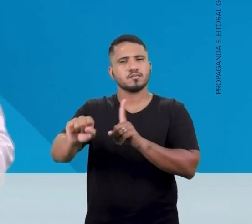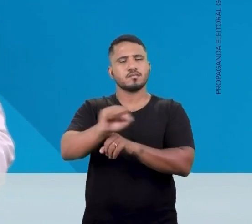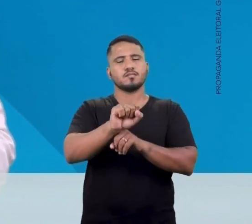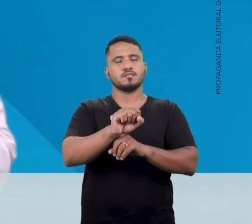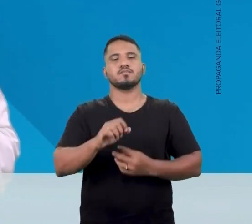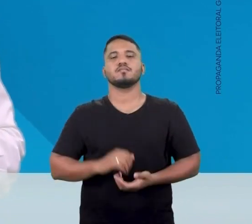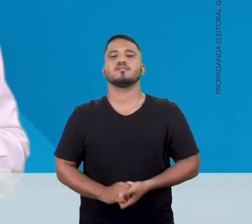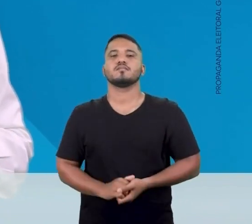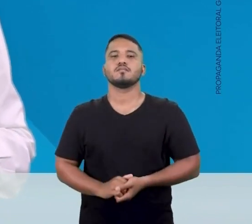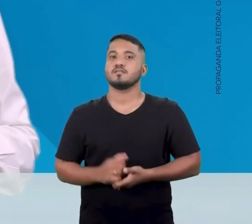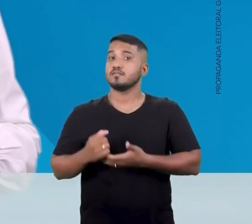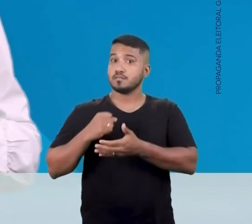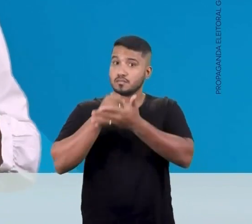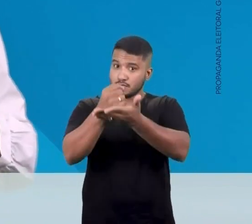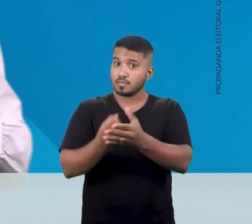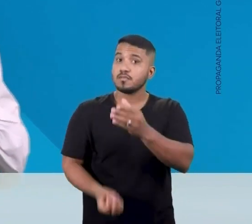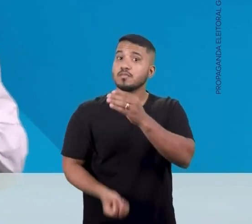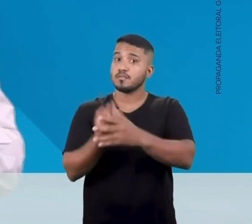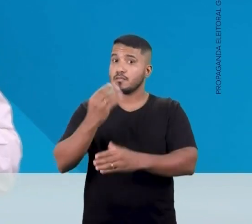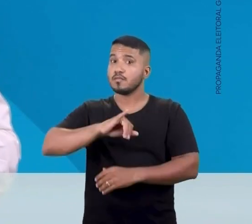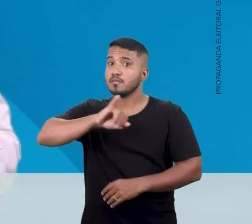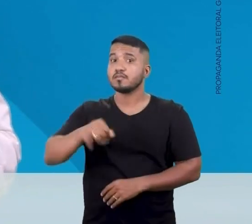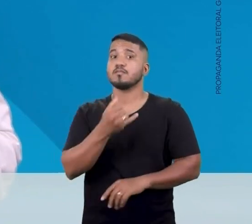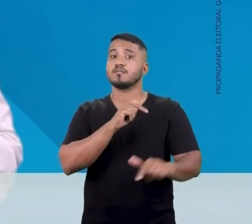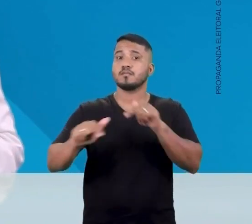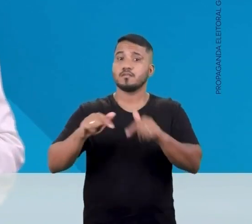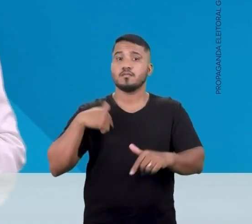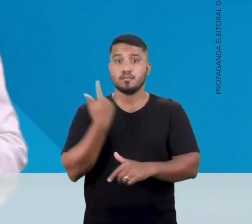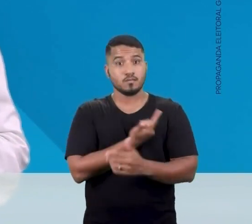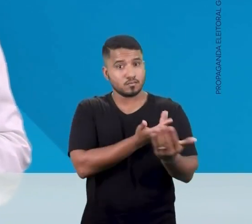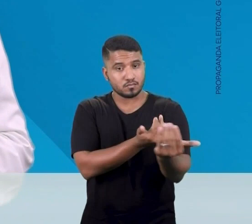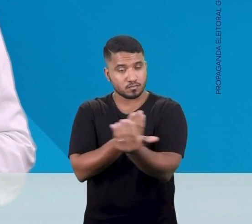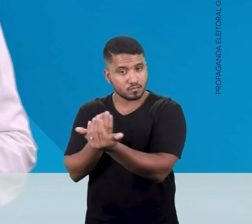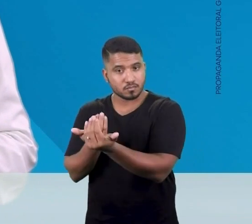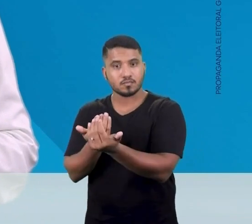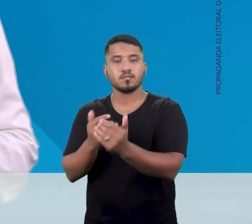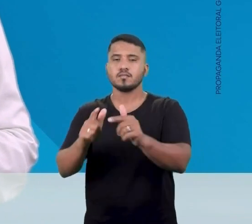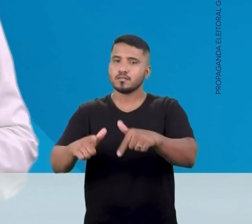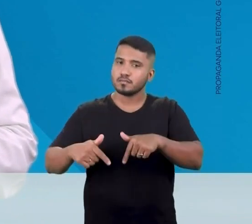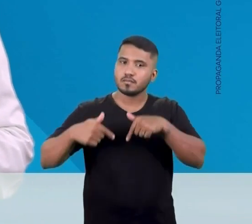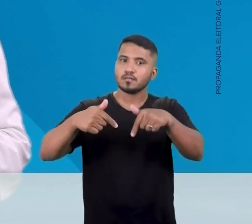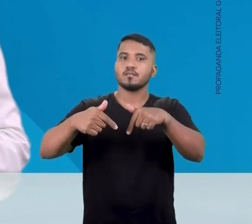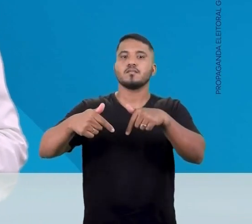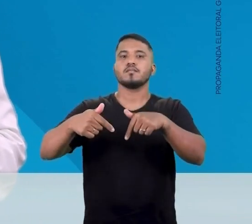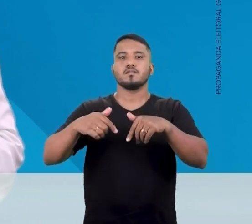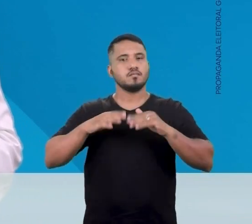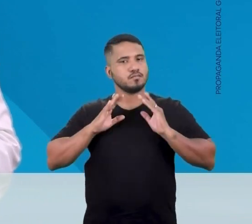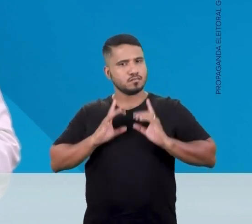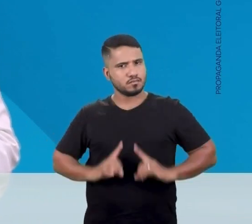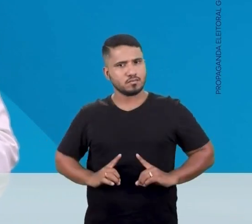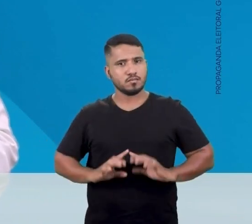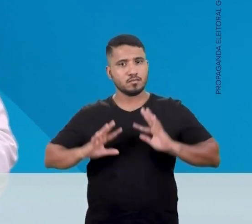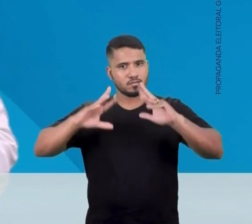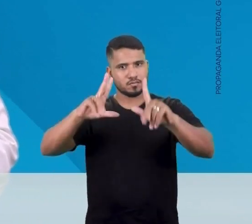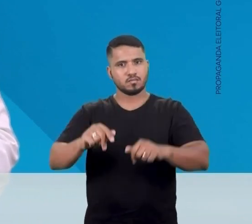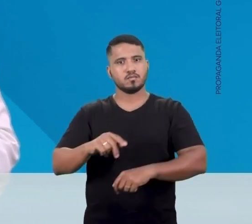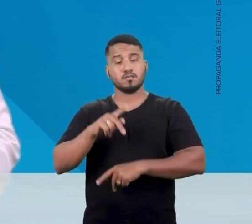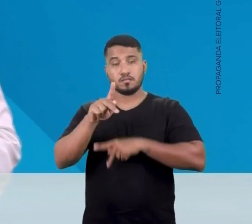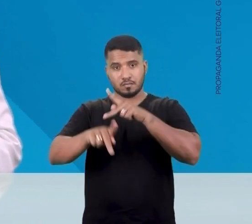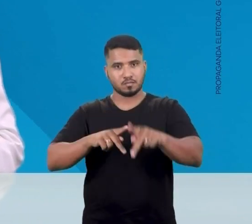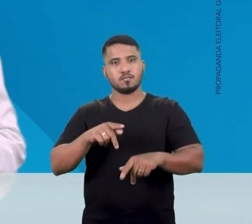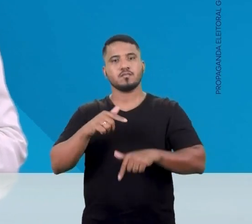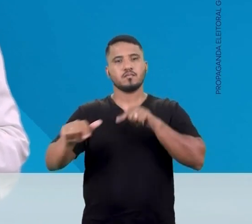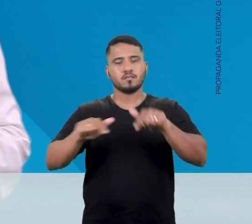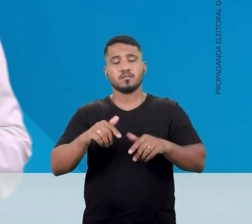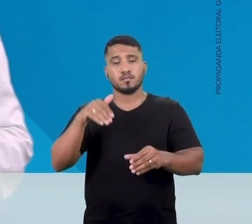social do cidadão. Ajudarei a criar mais oportunidade de trabalho para a nossa juventude e lutarei por mais dignidade para